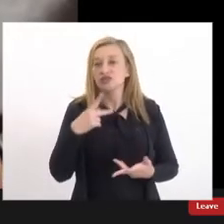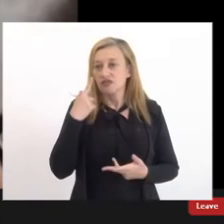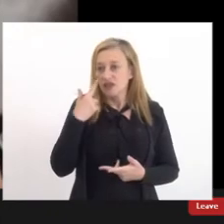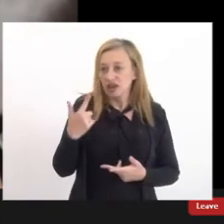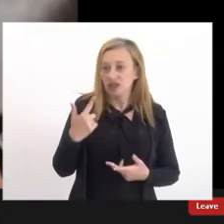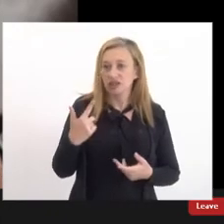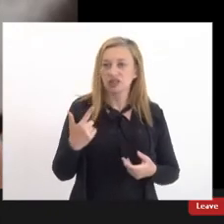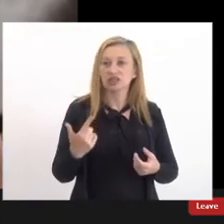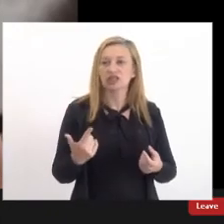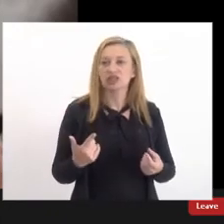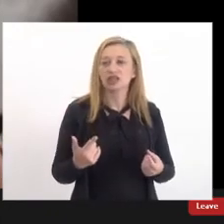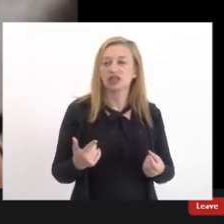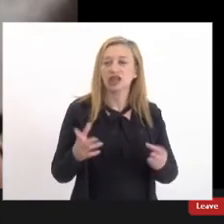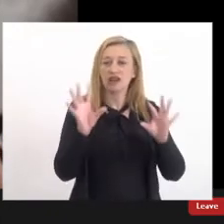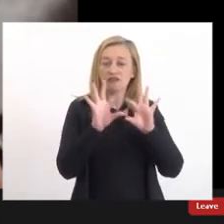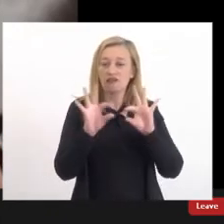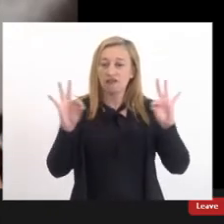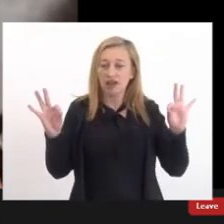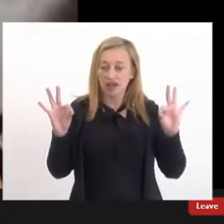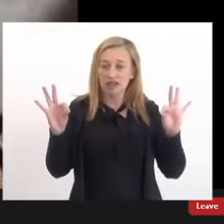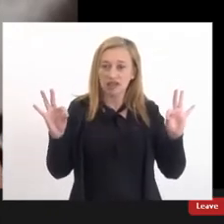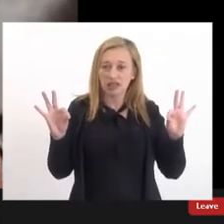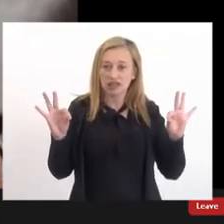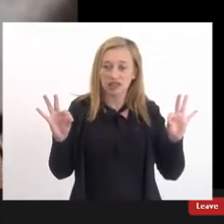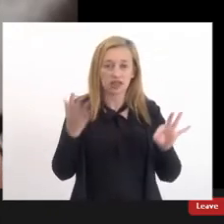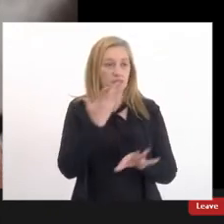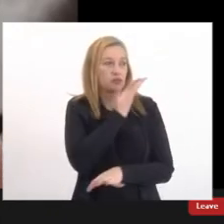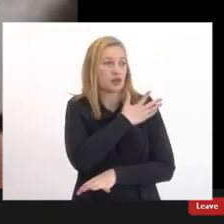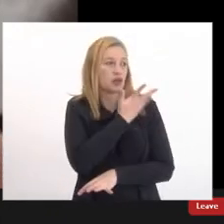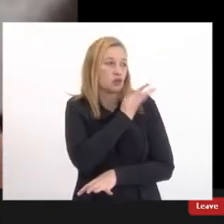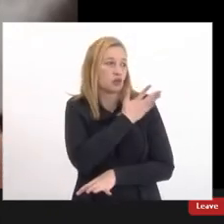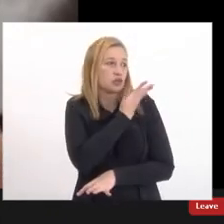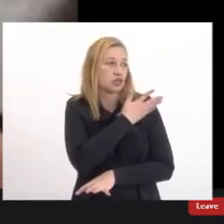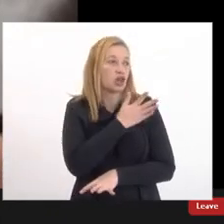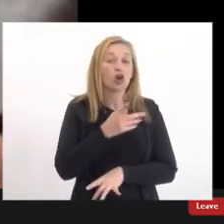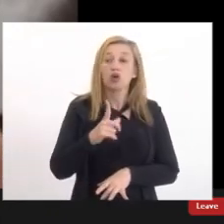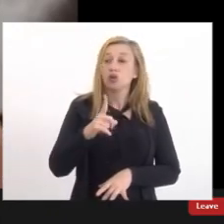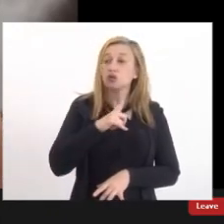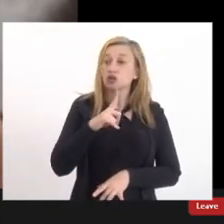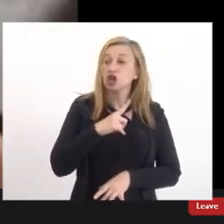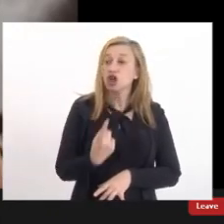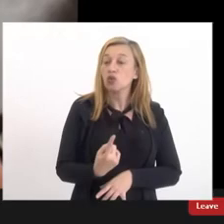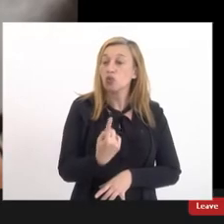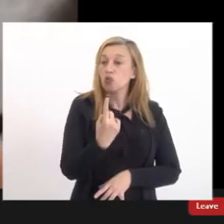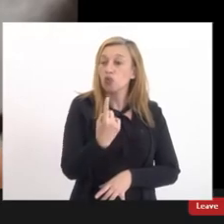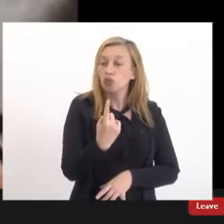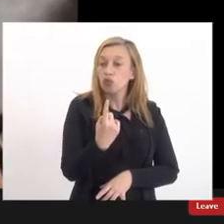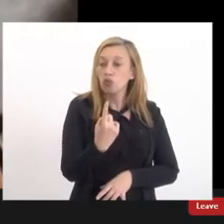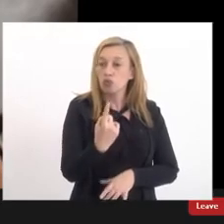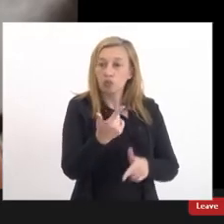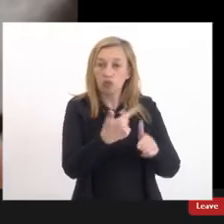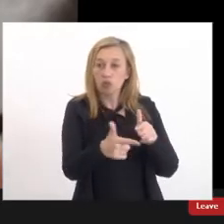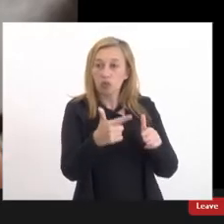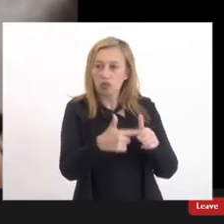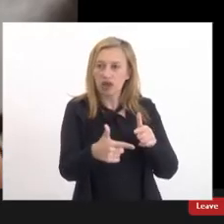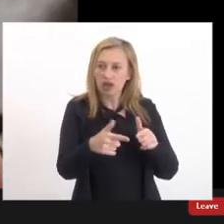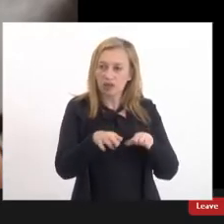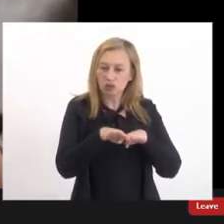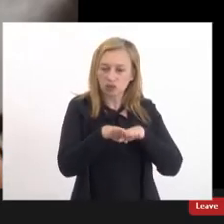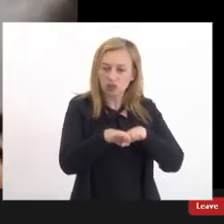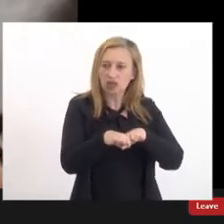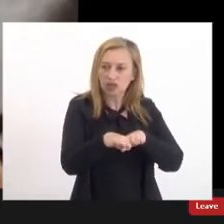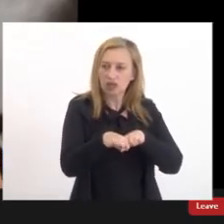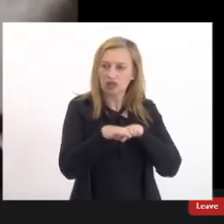aquela frase extremamente preconceituosa de que quando tem um problema no trânsito de